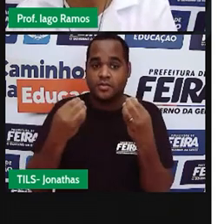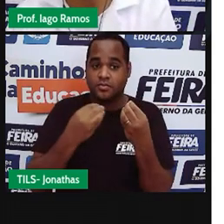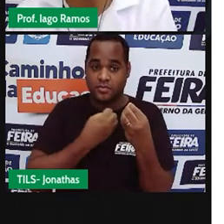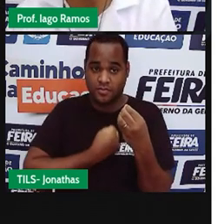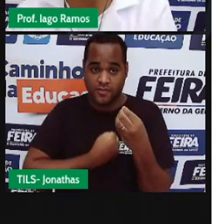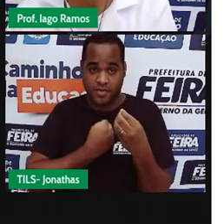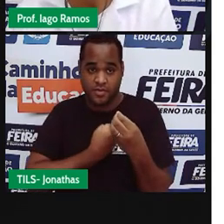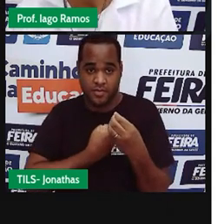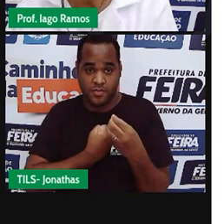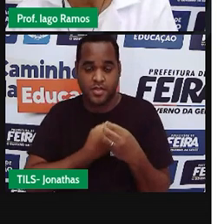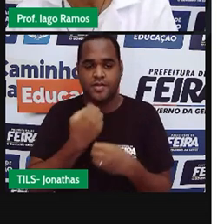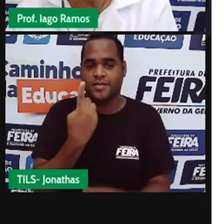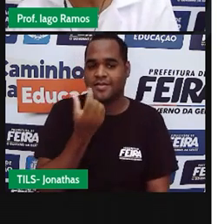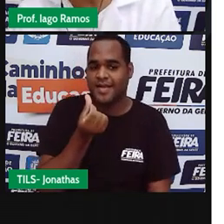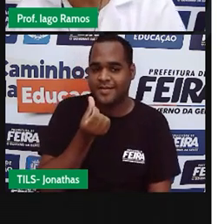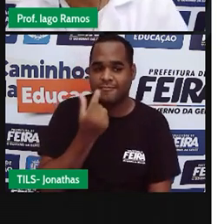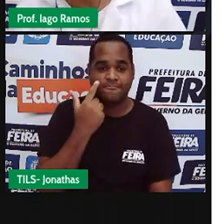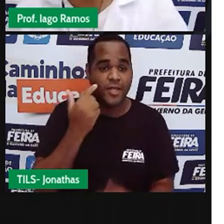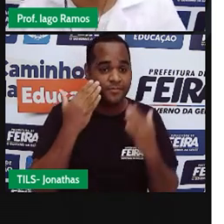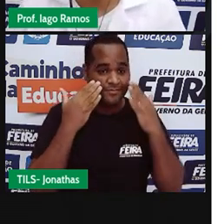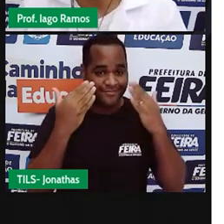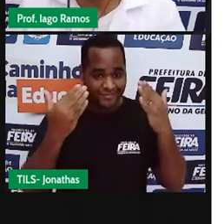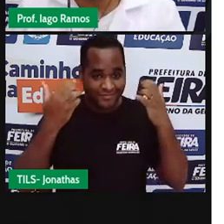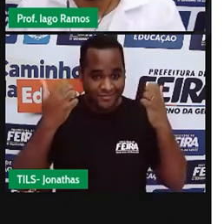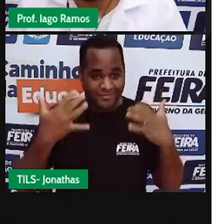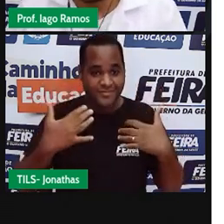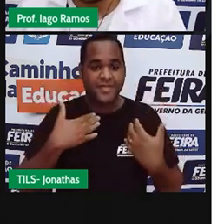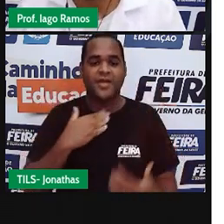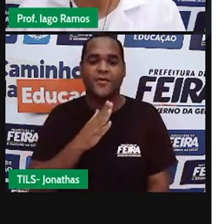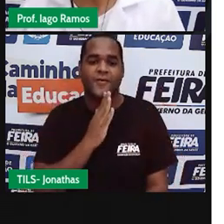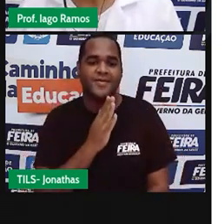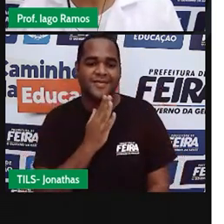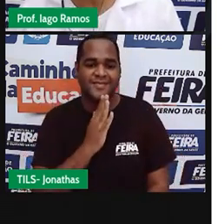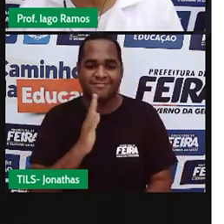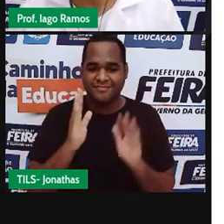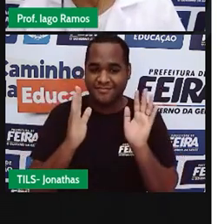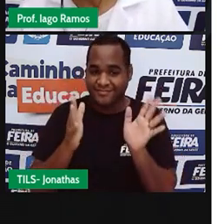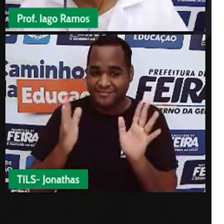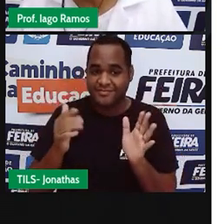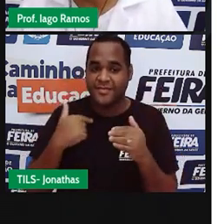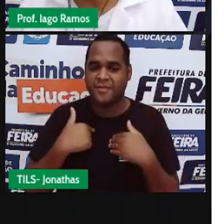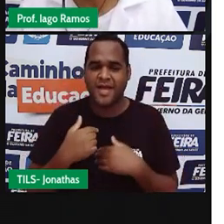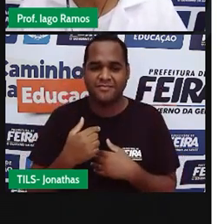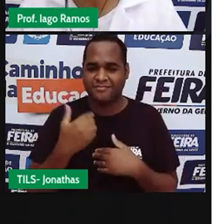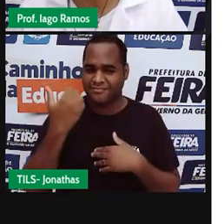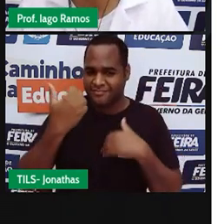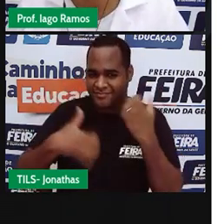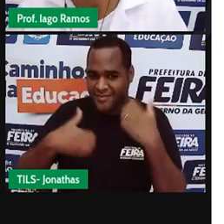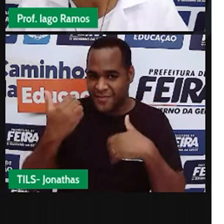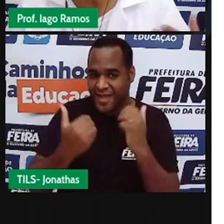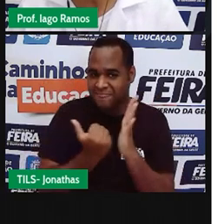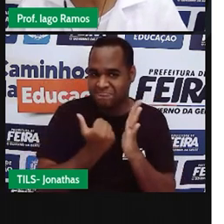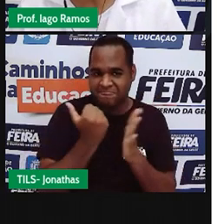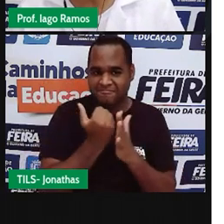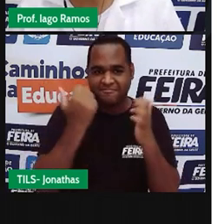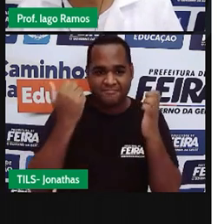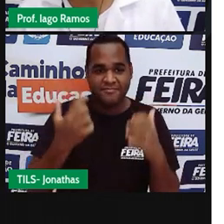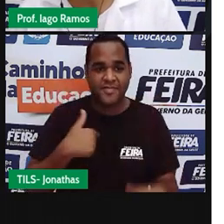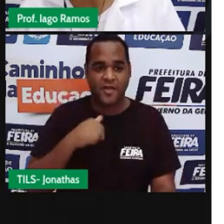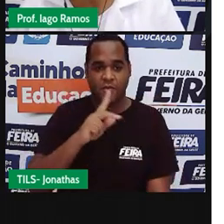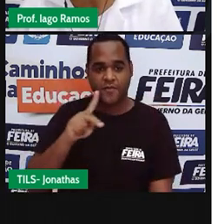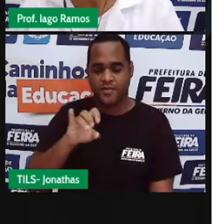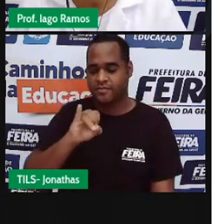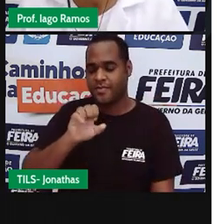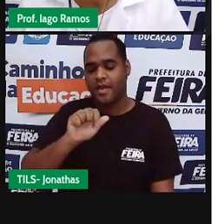16. Vou me apresentar, você já me conhece, mas não custa. Eu sou o professor